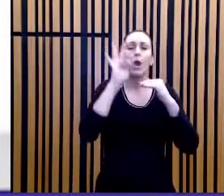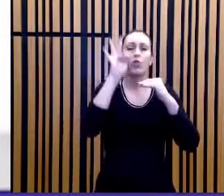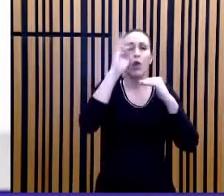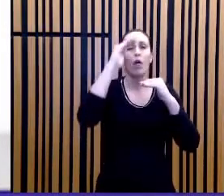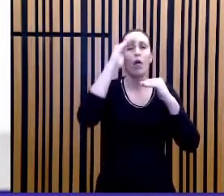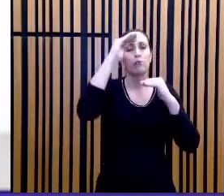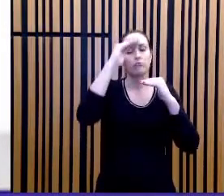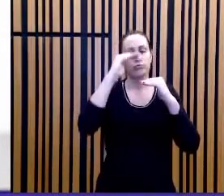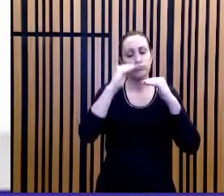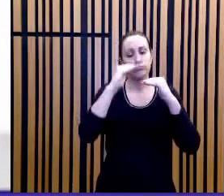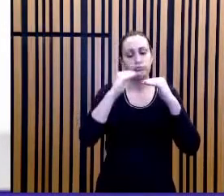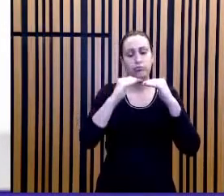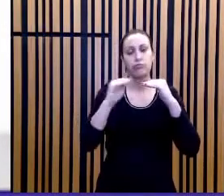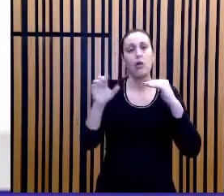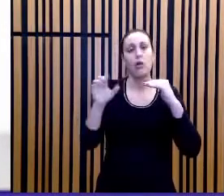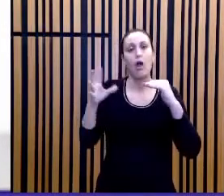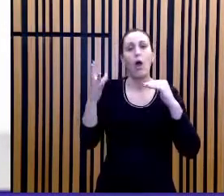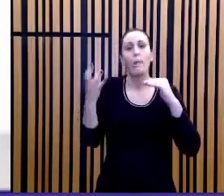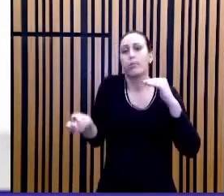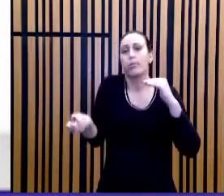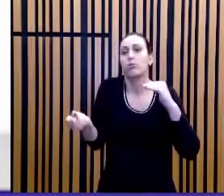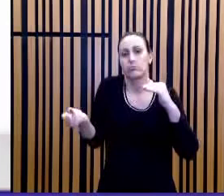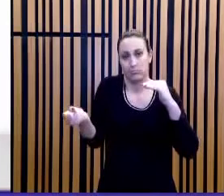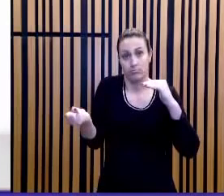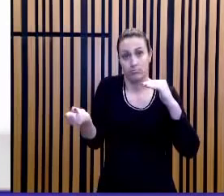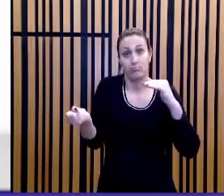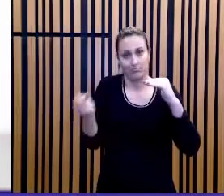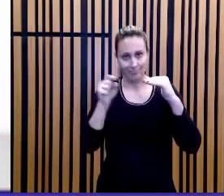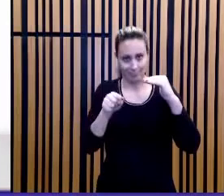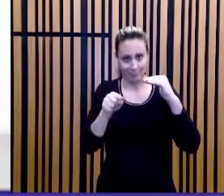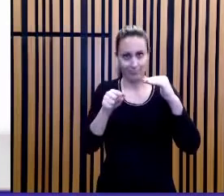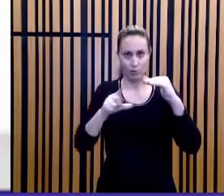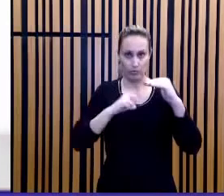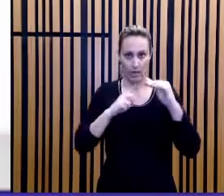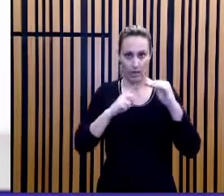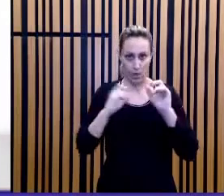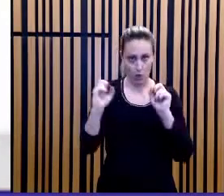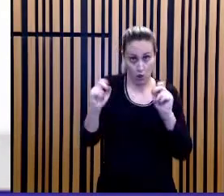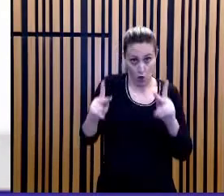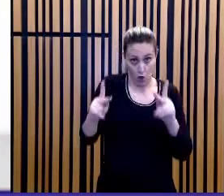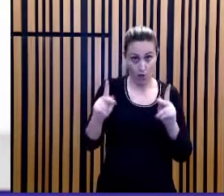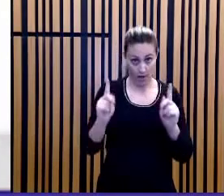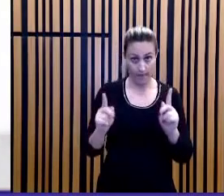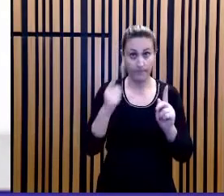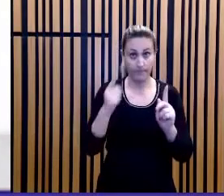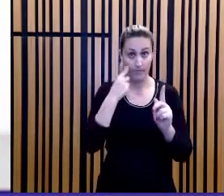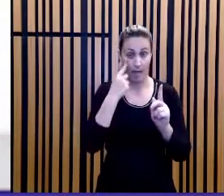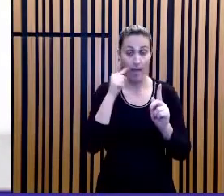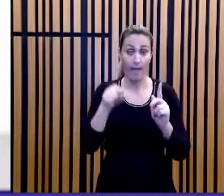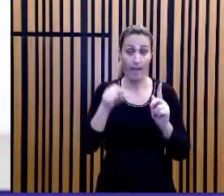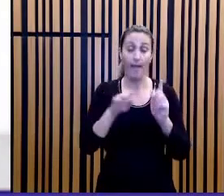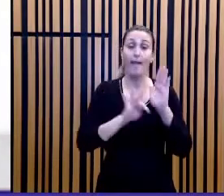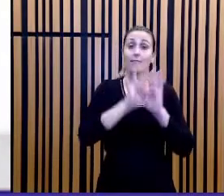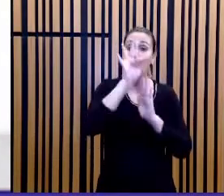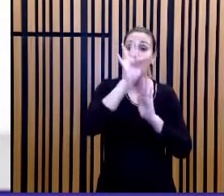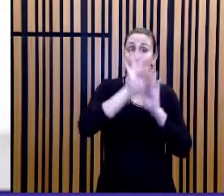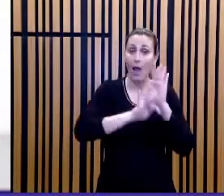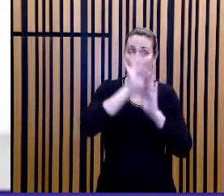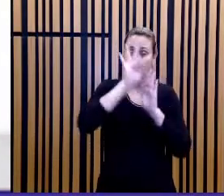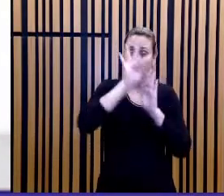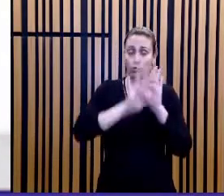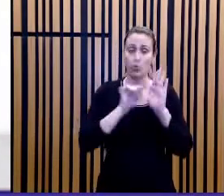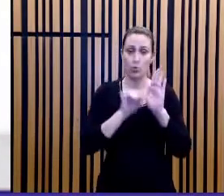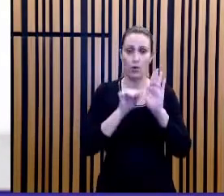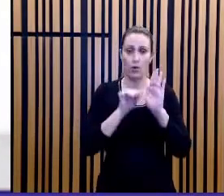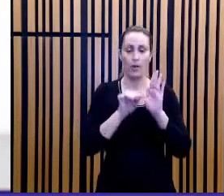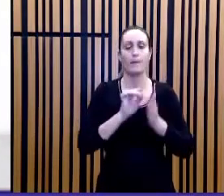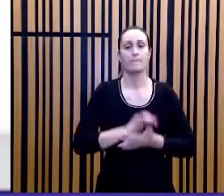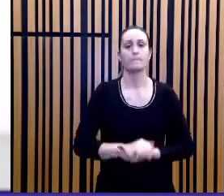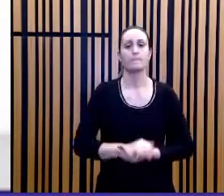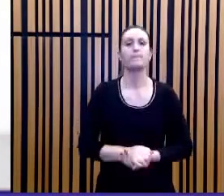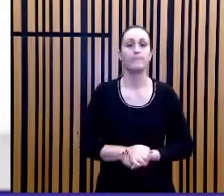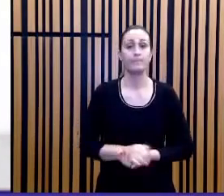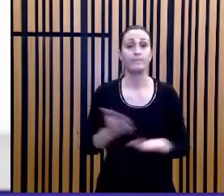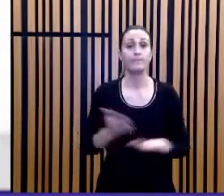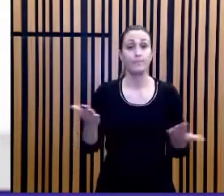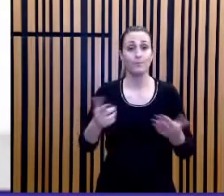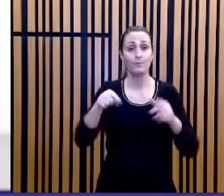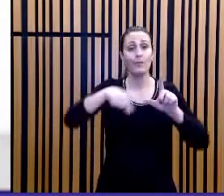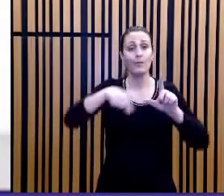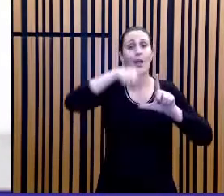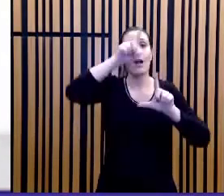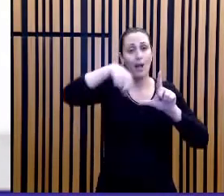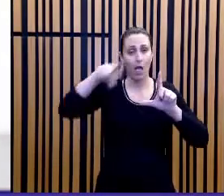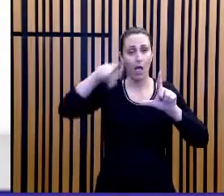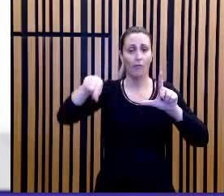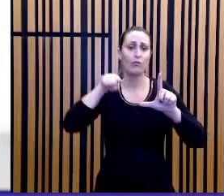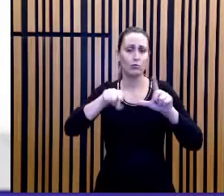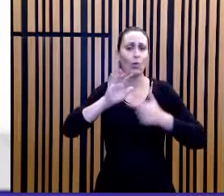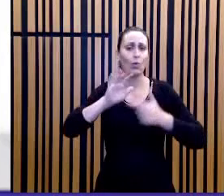para valores inferiores da temperatura Tm. Tudo bem? Temperatura crítica e temperatura mínima, nesse caso. O gráfico ilustra a oscilação da